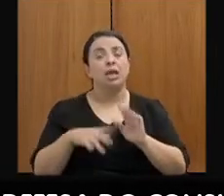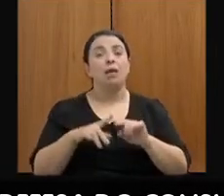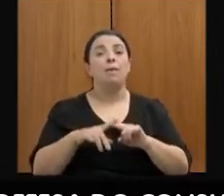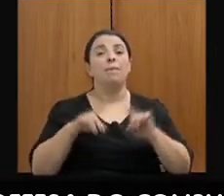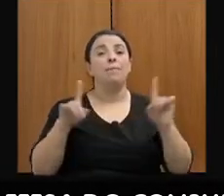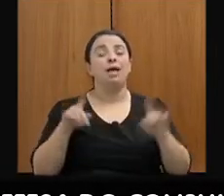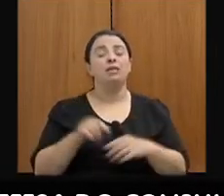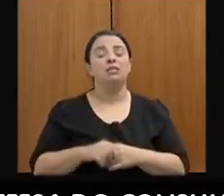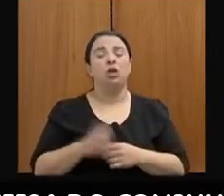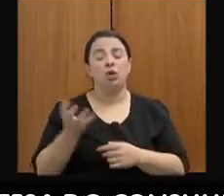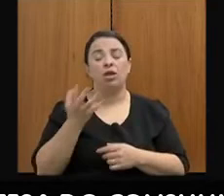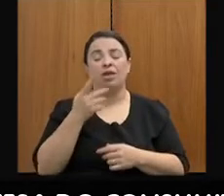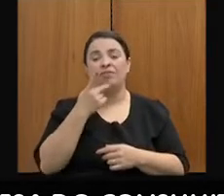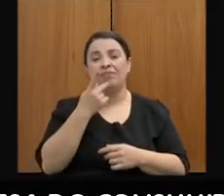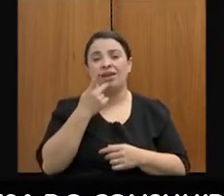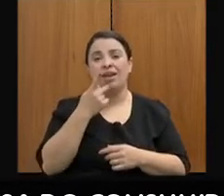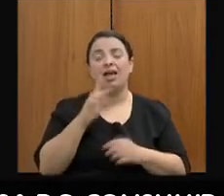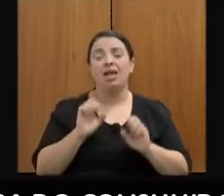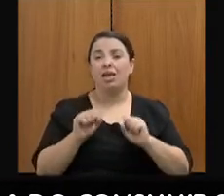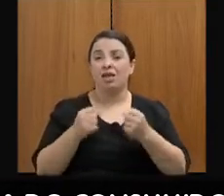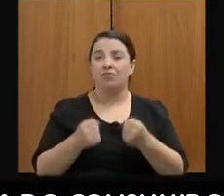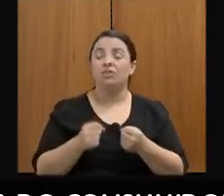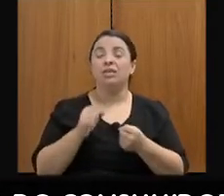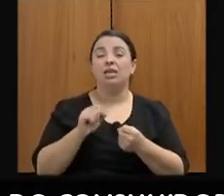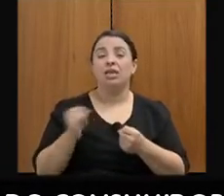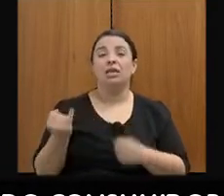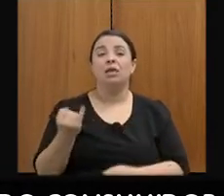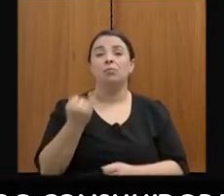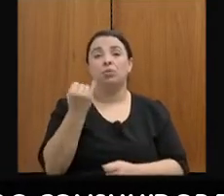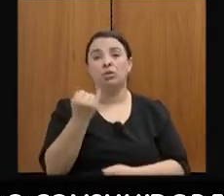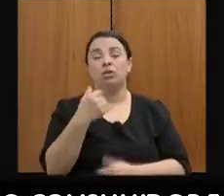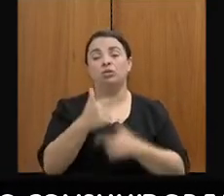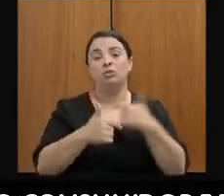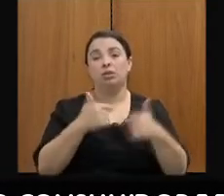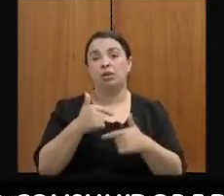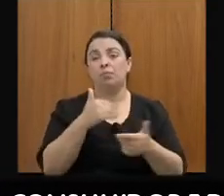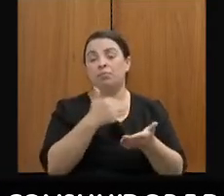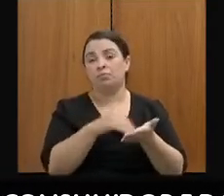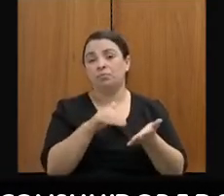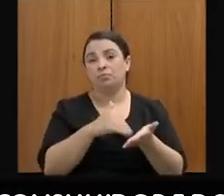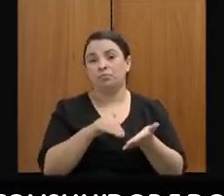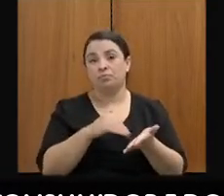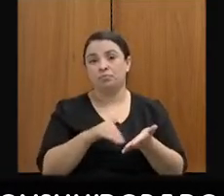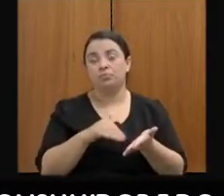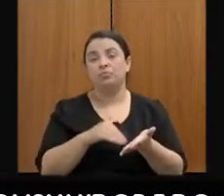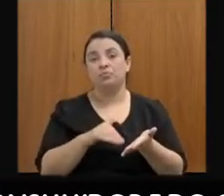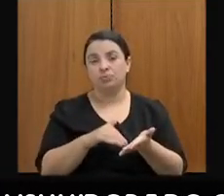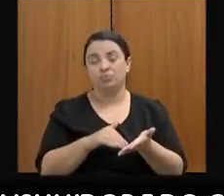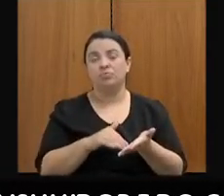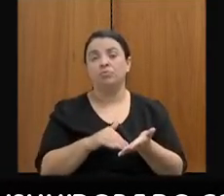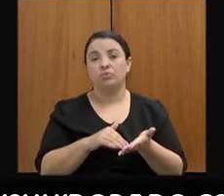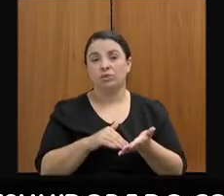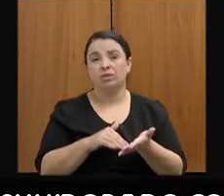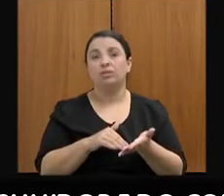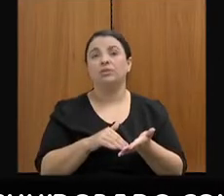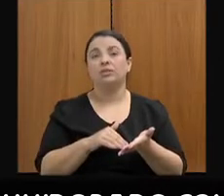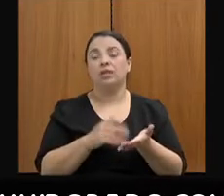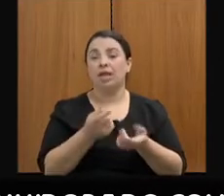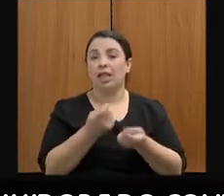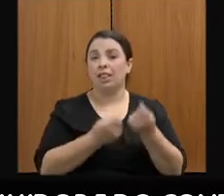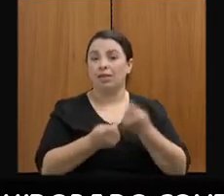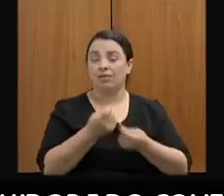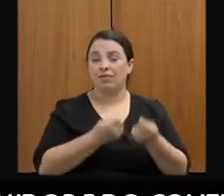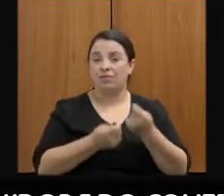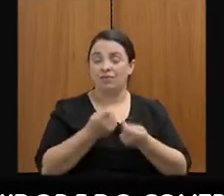pontuar exatamente a importância que tem o trabalho que a Secretaria da Fazenda vem fazendo para minimizar